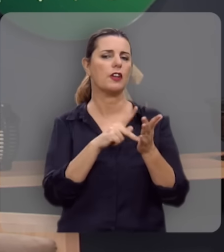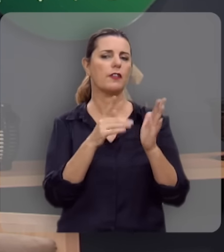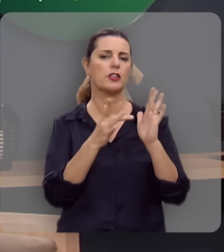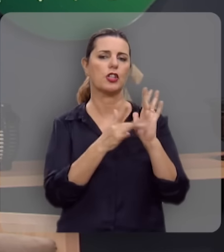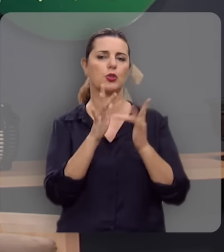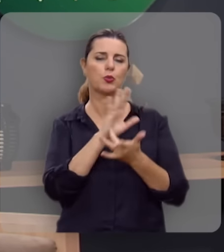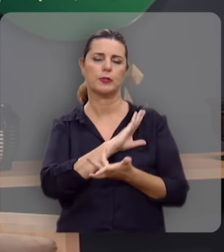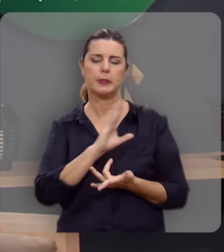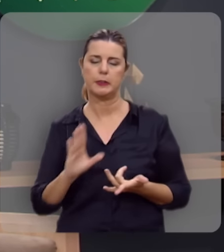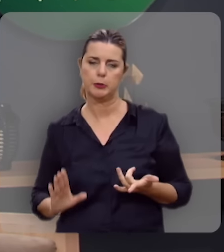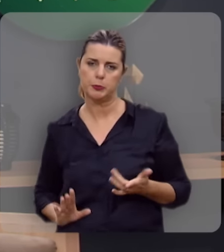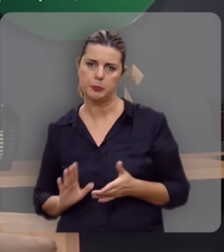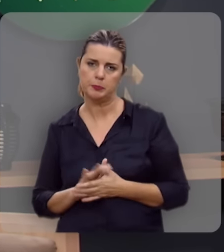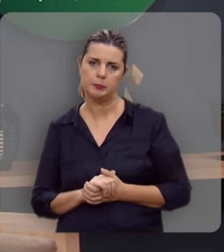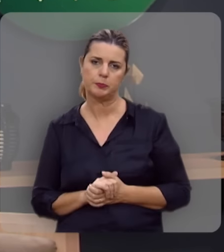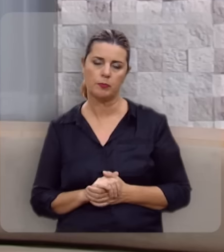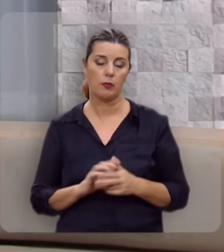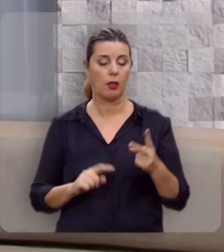Jesus Cristo.